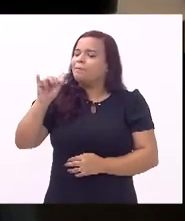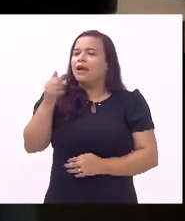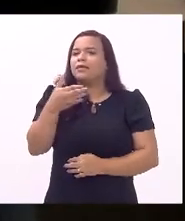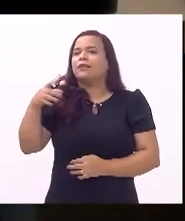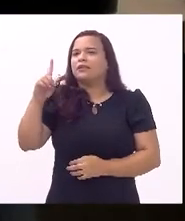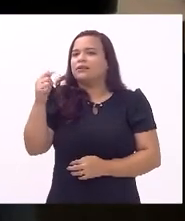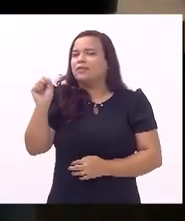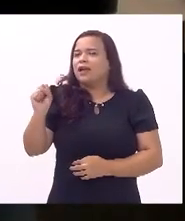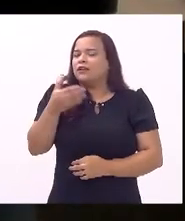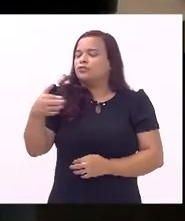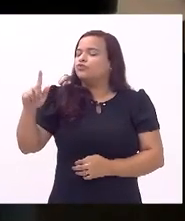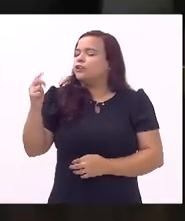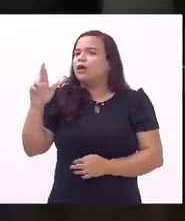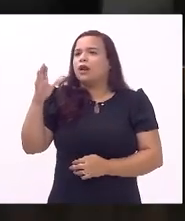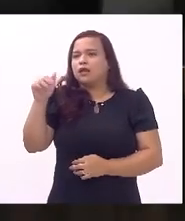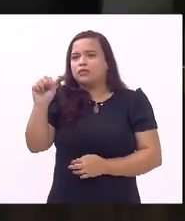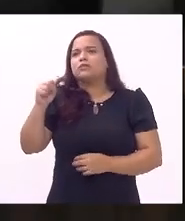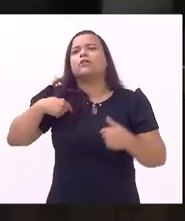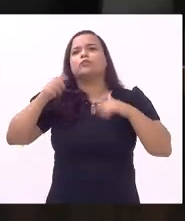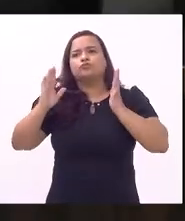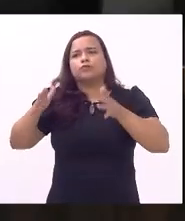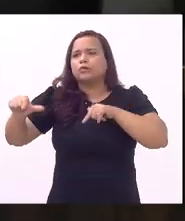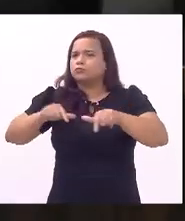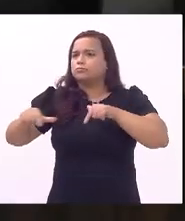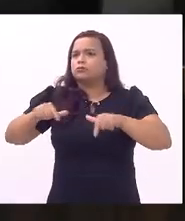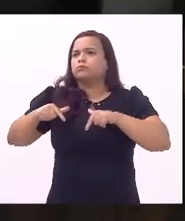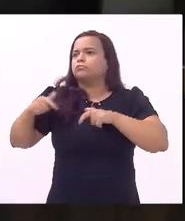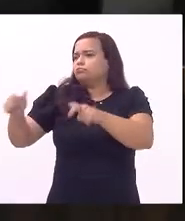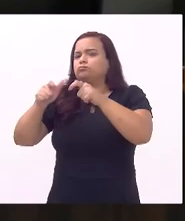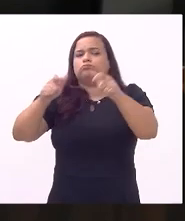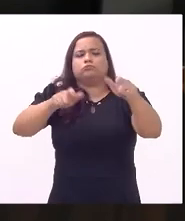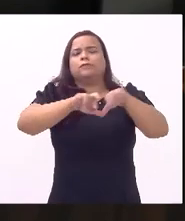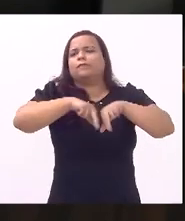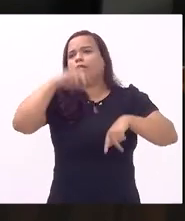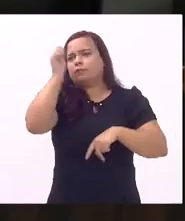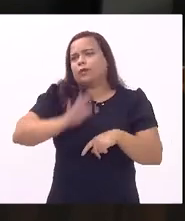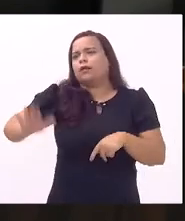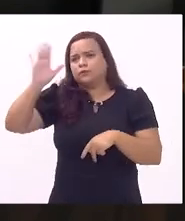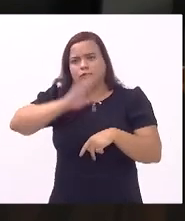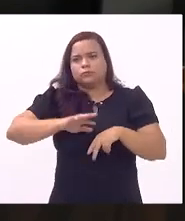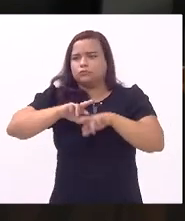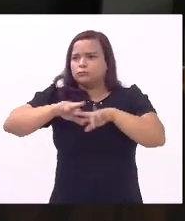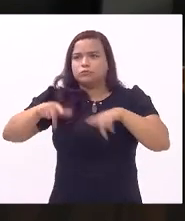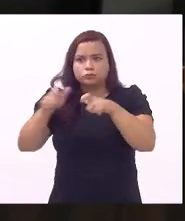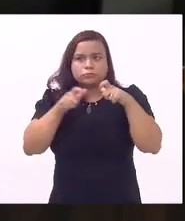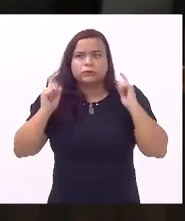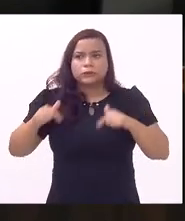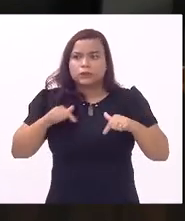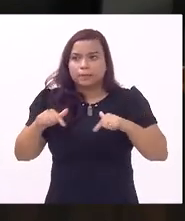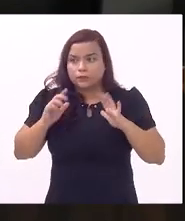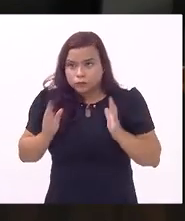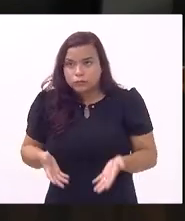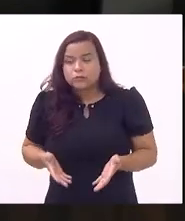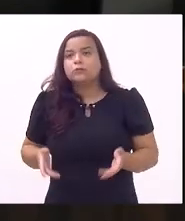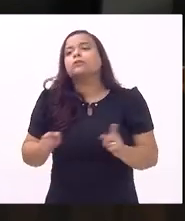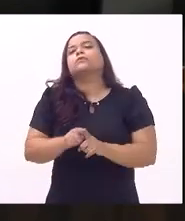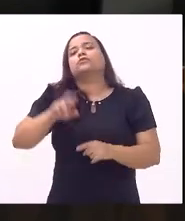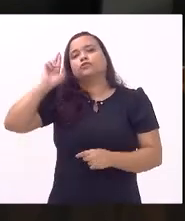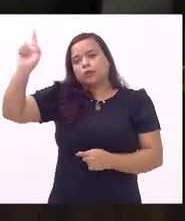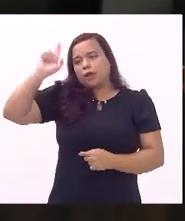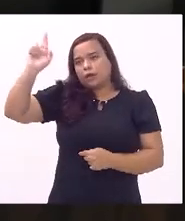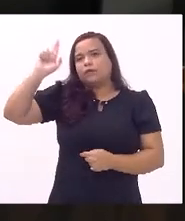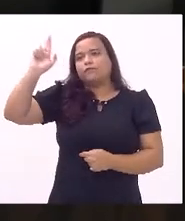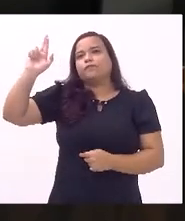se tem uma eu já trabalhei em diversos lugares do Brasil inclusive trabalhei chefiando a